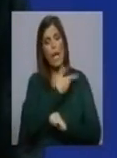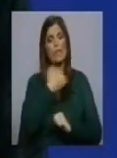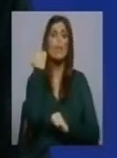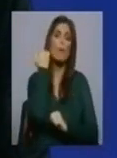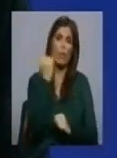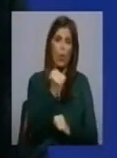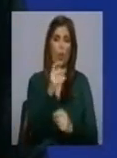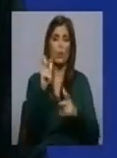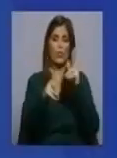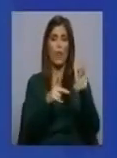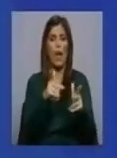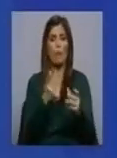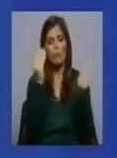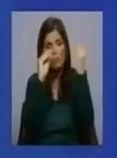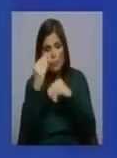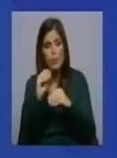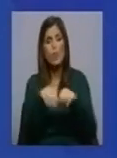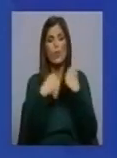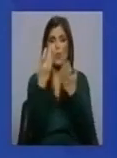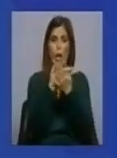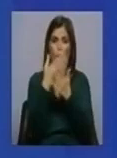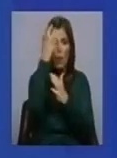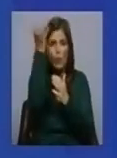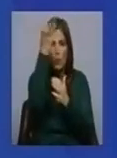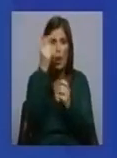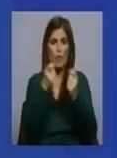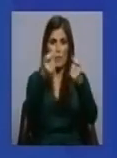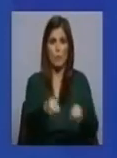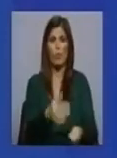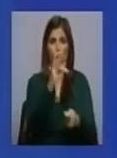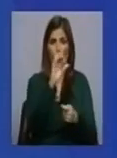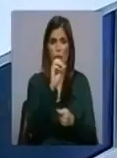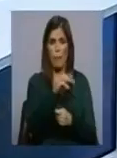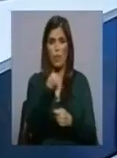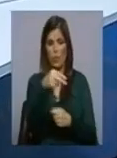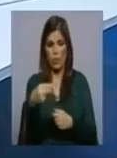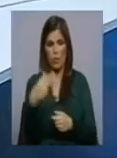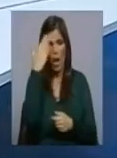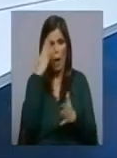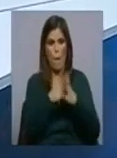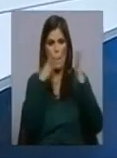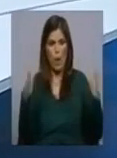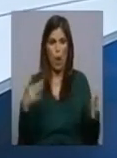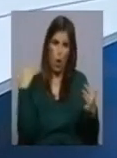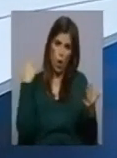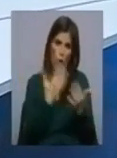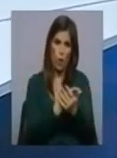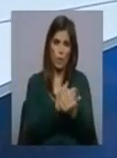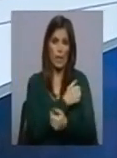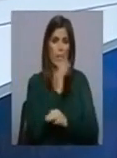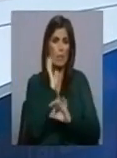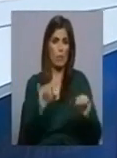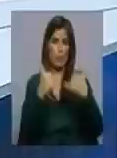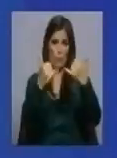empresarial, cultural e também social. Trata-se um investimento enorme, de 40 milhões de euros, julgo que o maior desde a Casa da Música, em